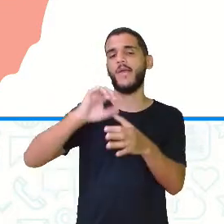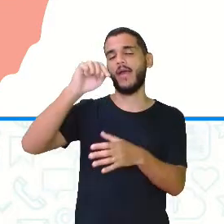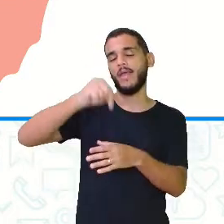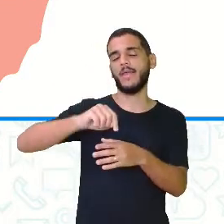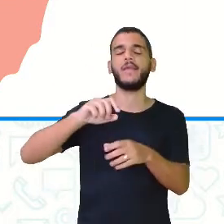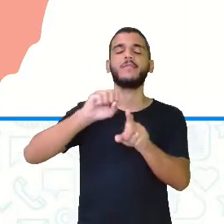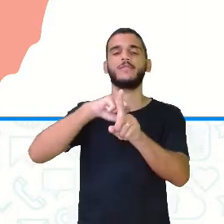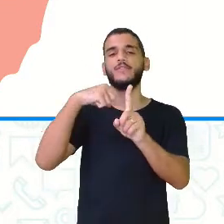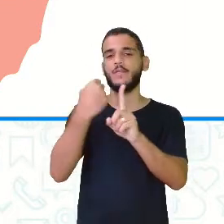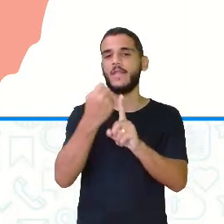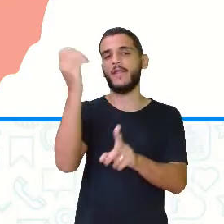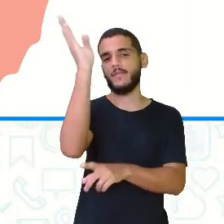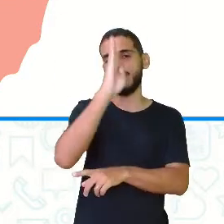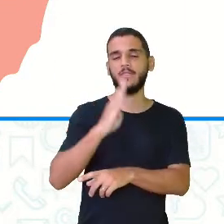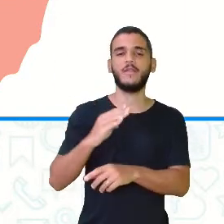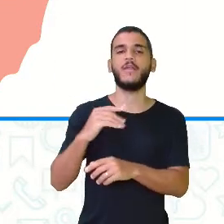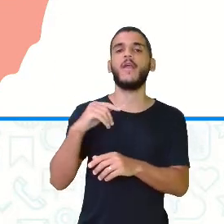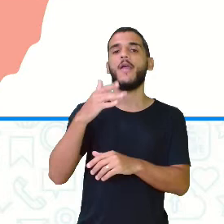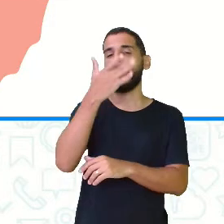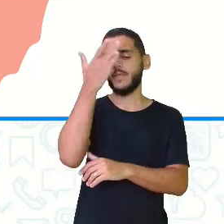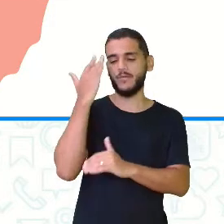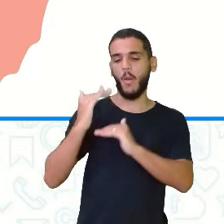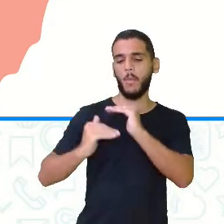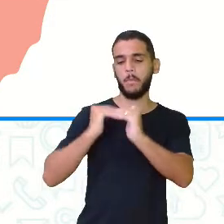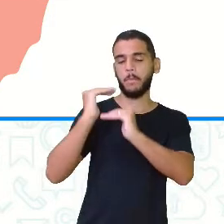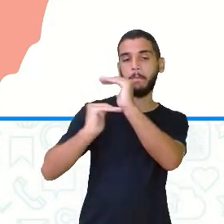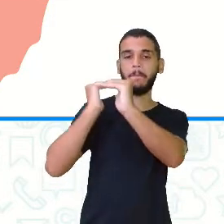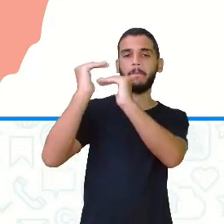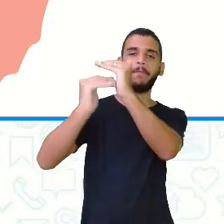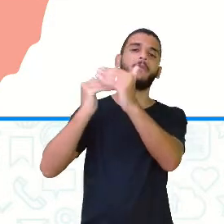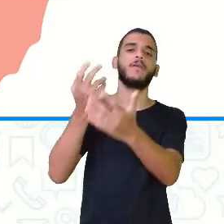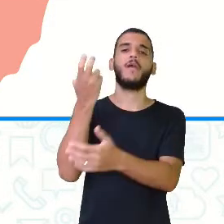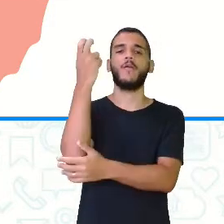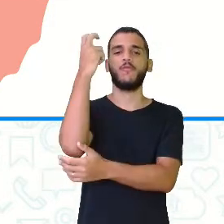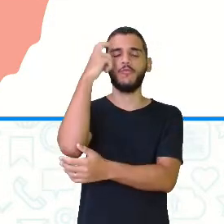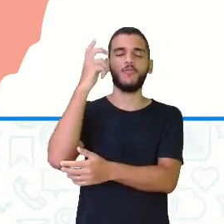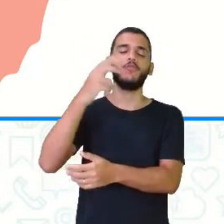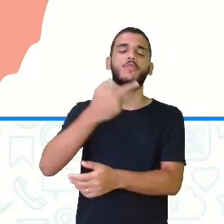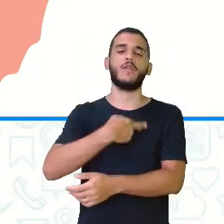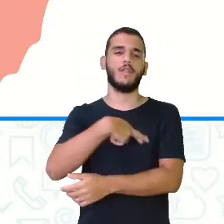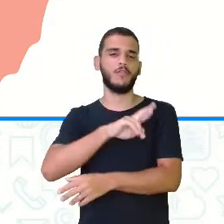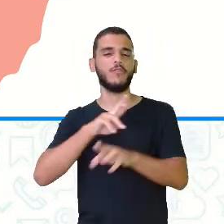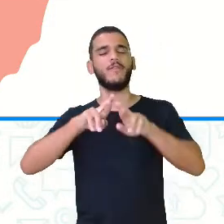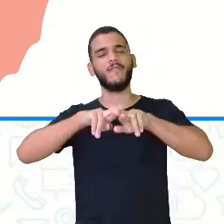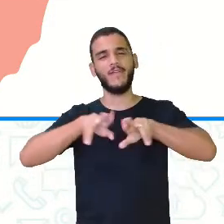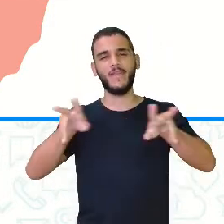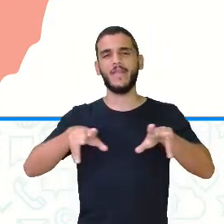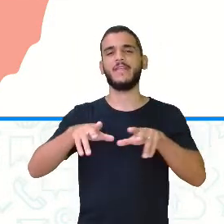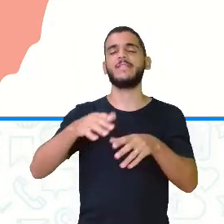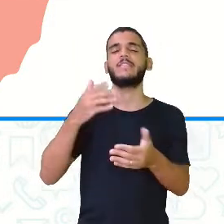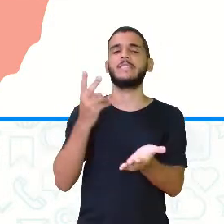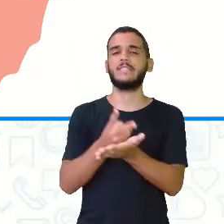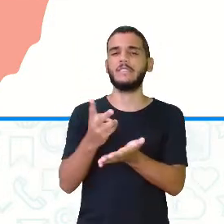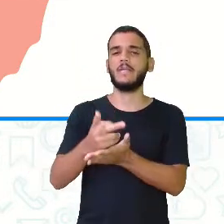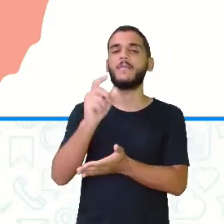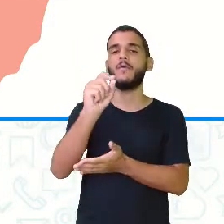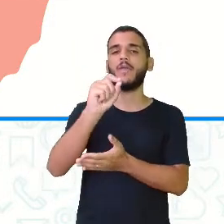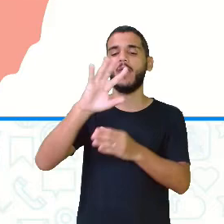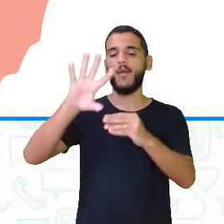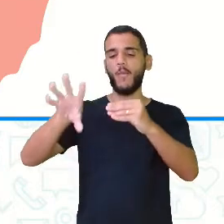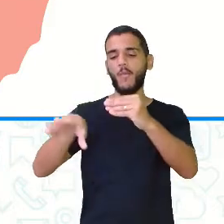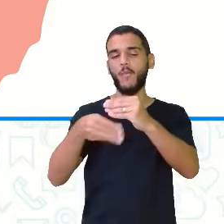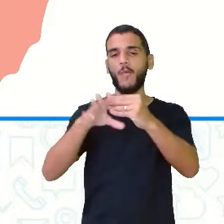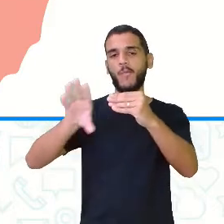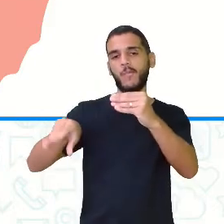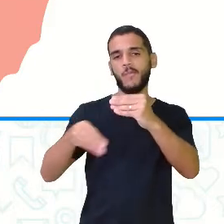evoluindo cada vez mais o nosso povo, a nossa cultura, trouxeram religiões diferentes e cada vez enriquecendo mais